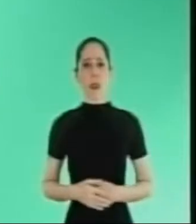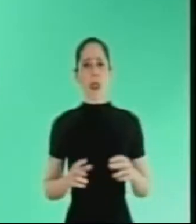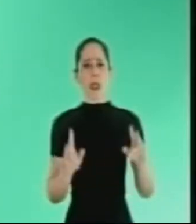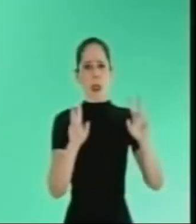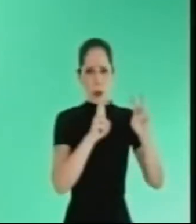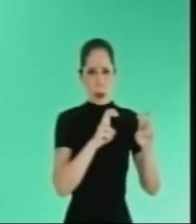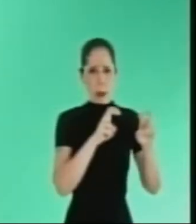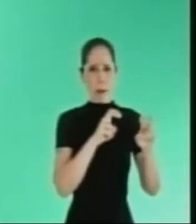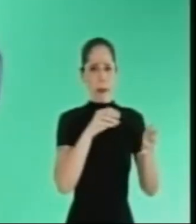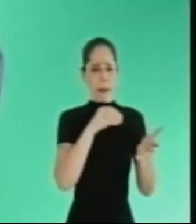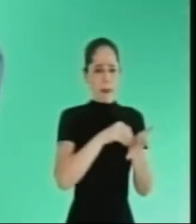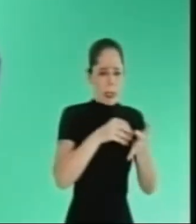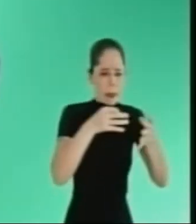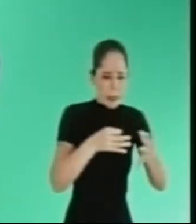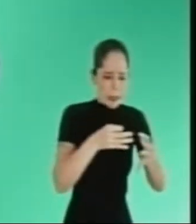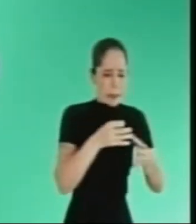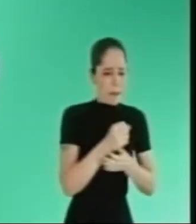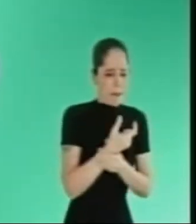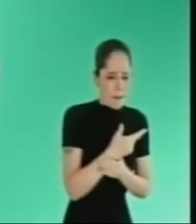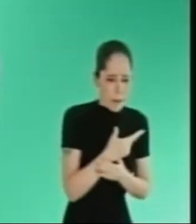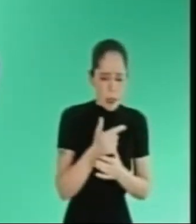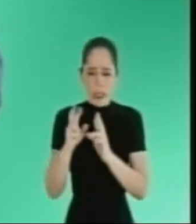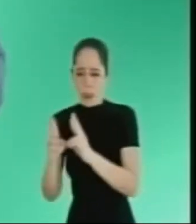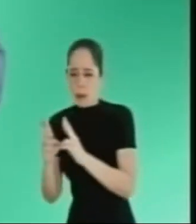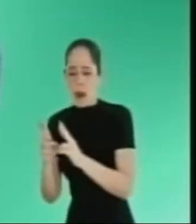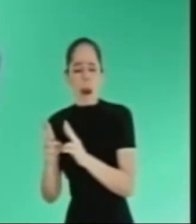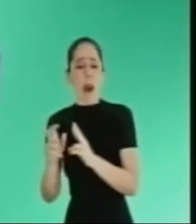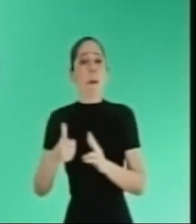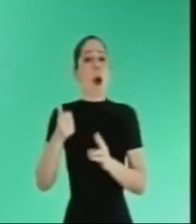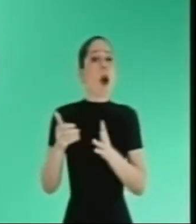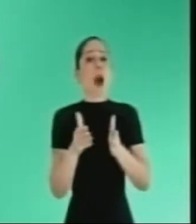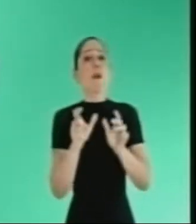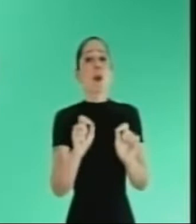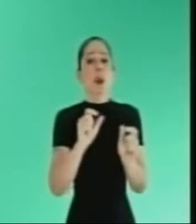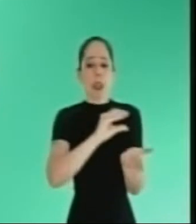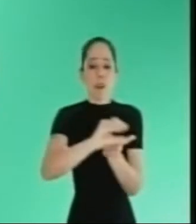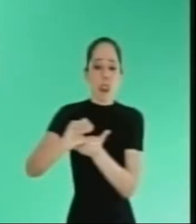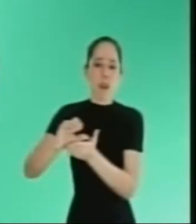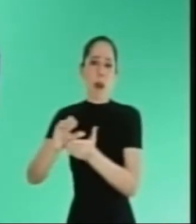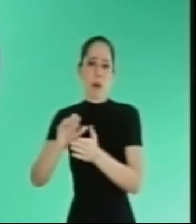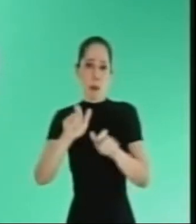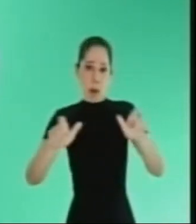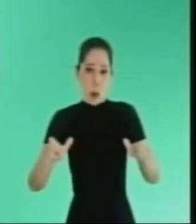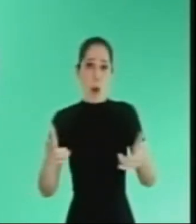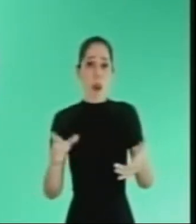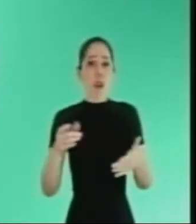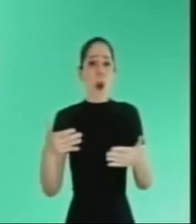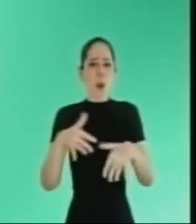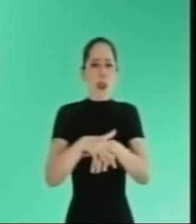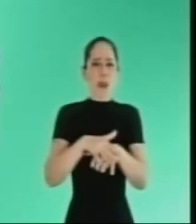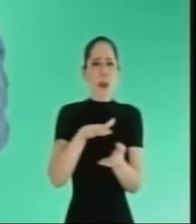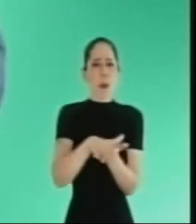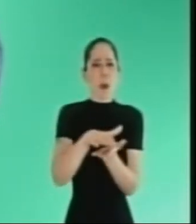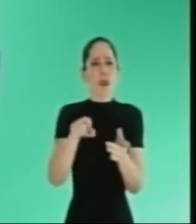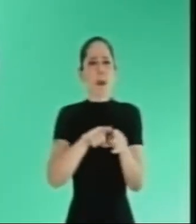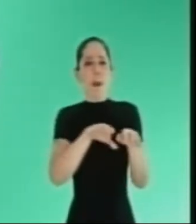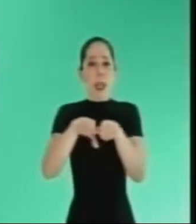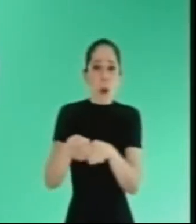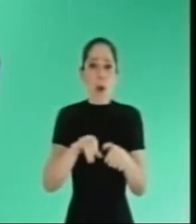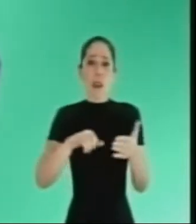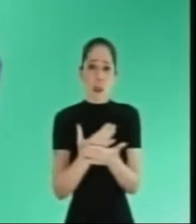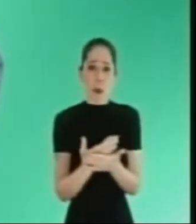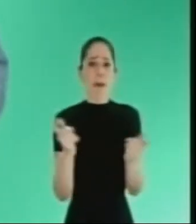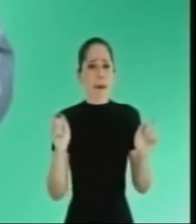O menor caminho entre a incerteza e a esperança é o investimento nas pessoas. Só com inclusão produtiva e